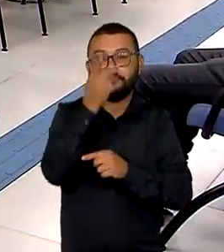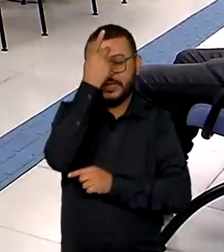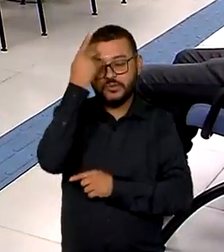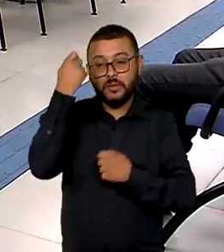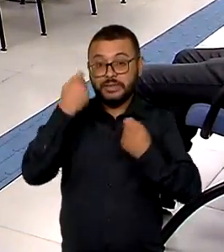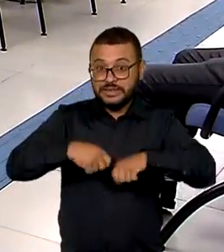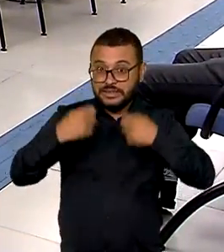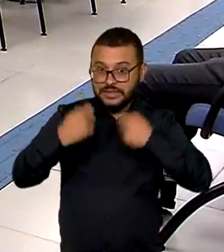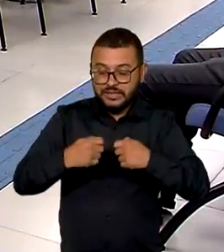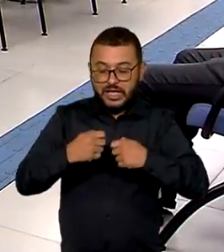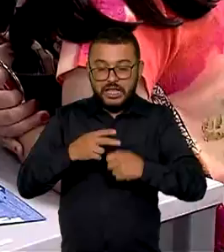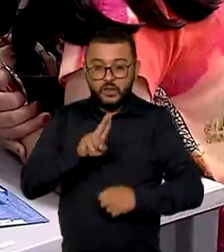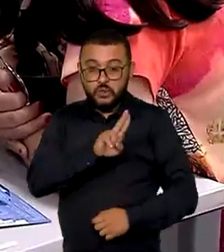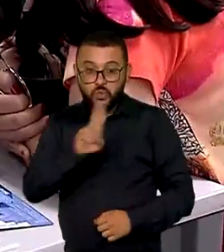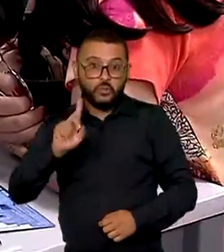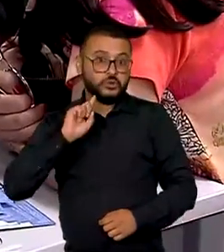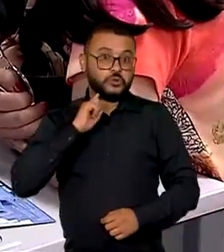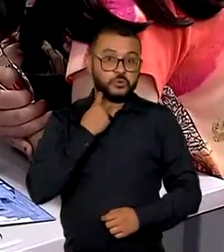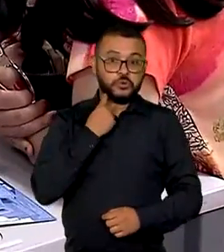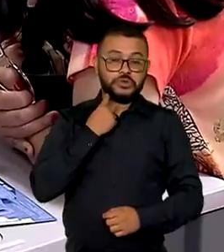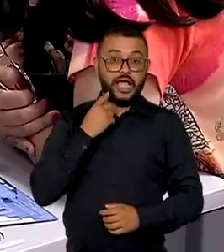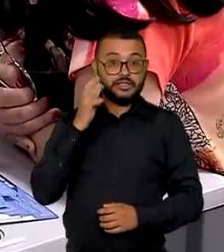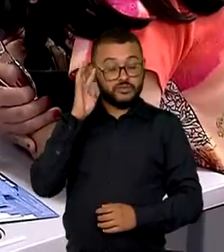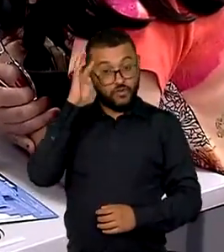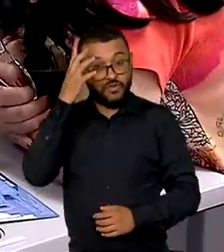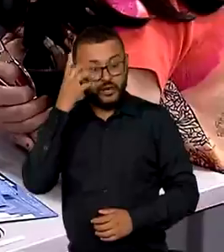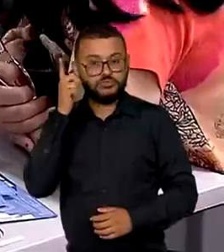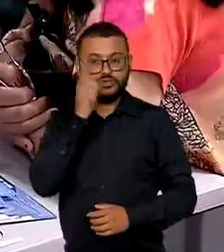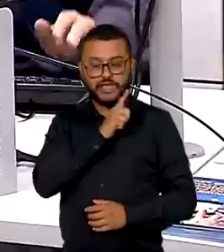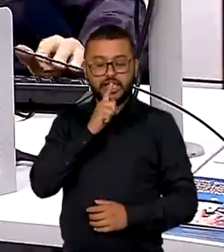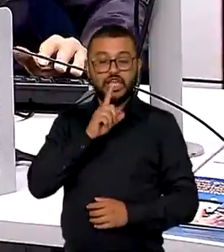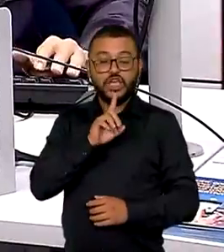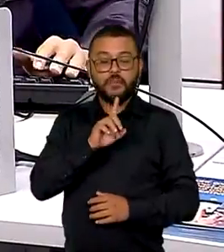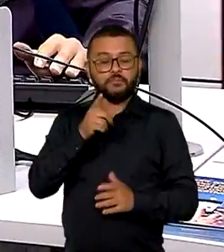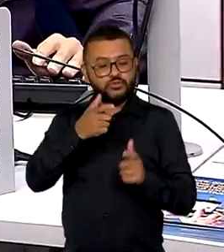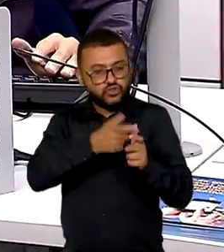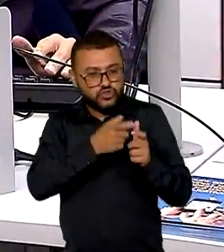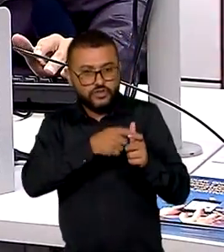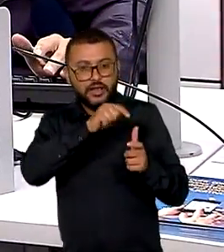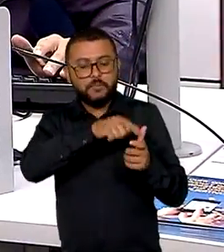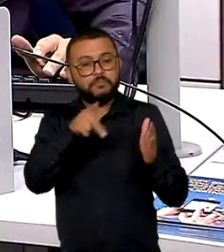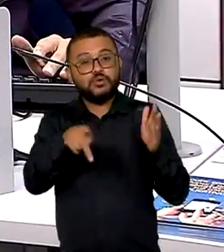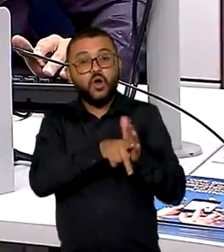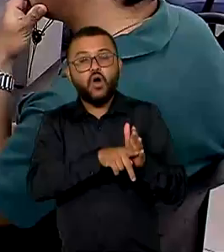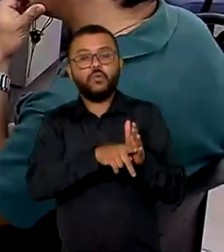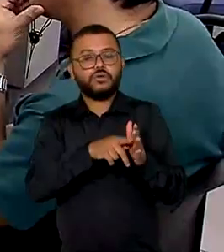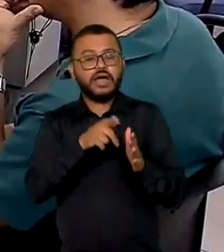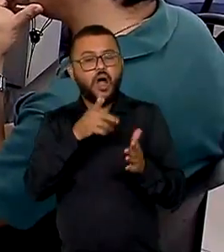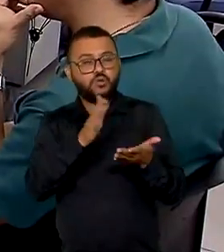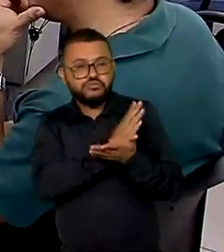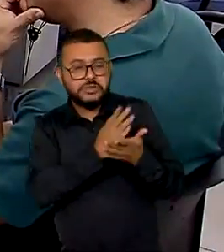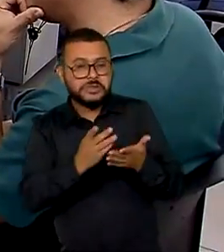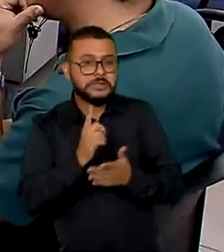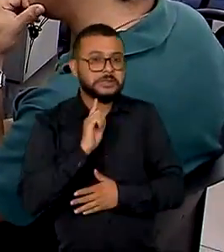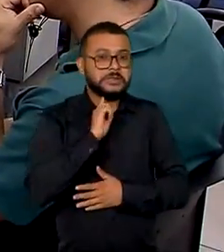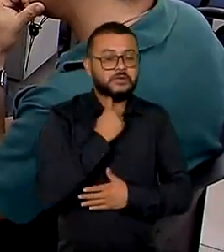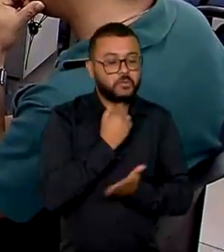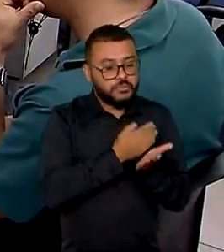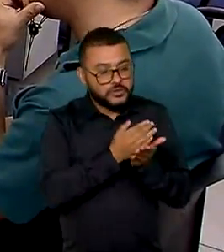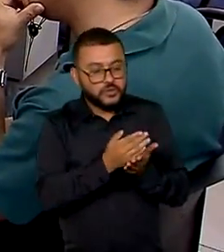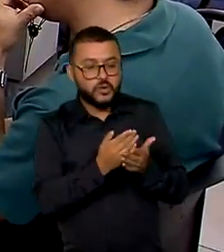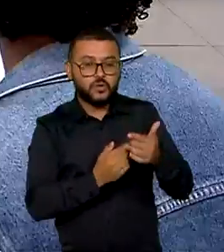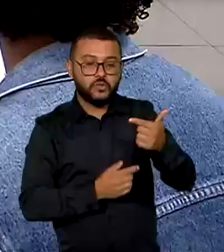com o nome negativado. Podem ser renegociadas as dívidas que tenham sido negativadas de